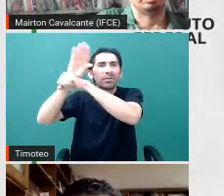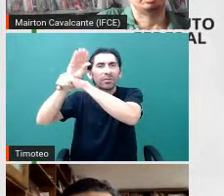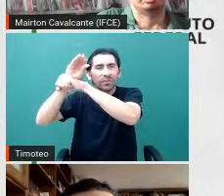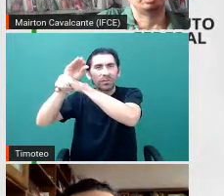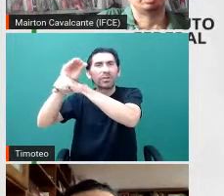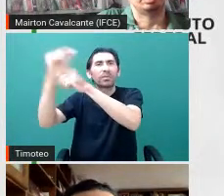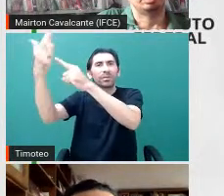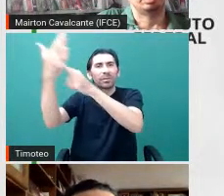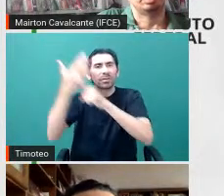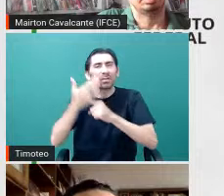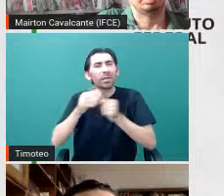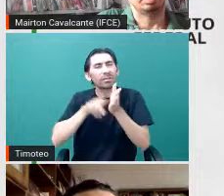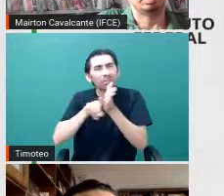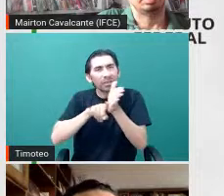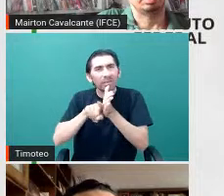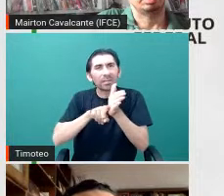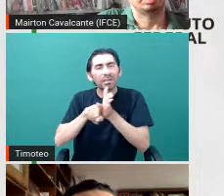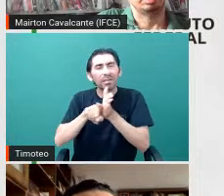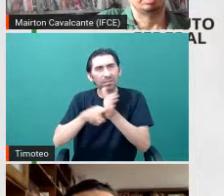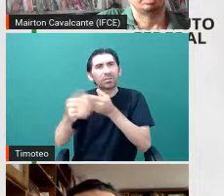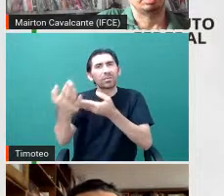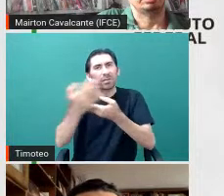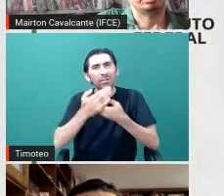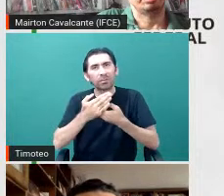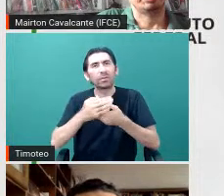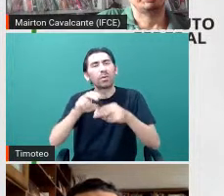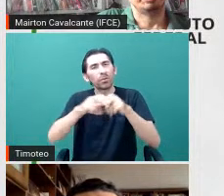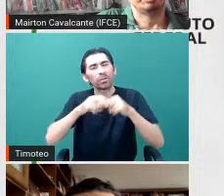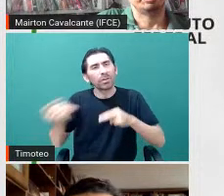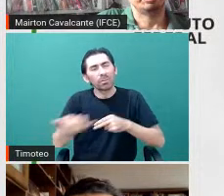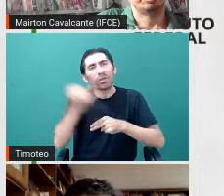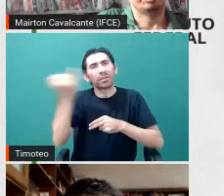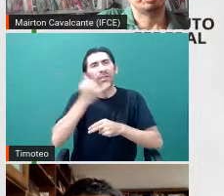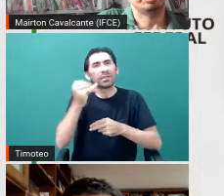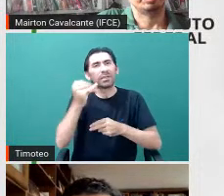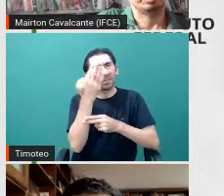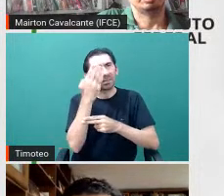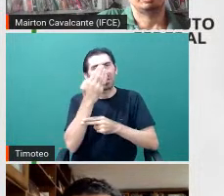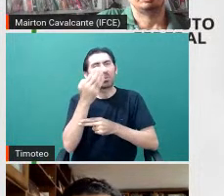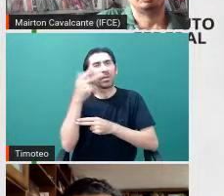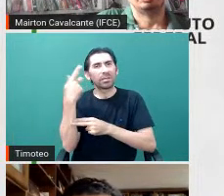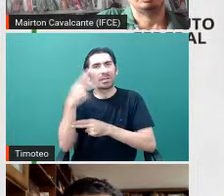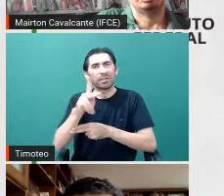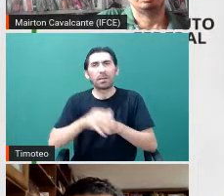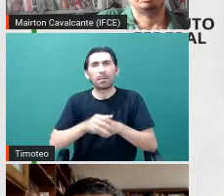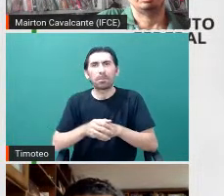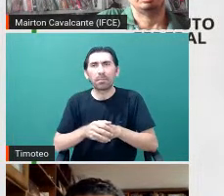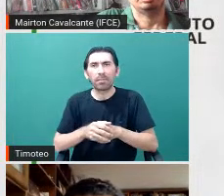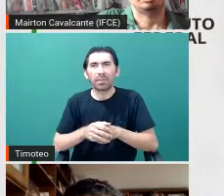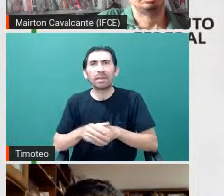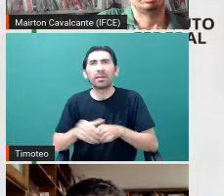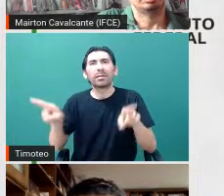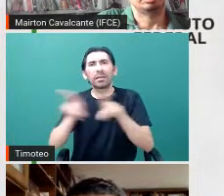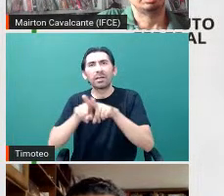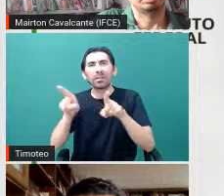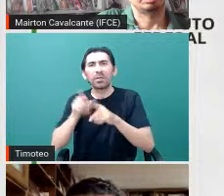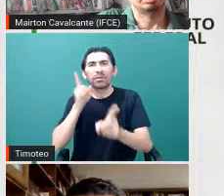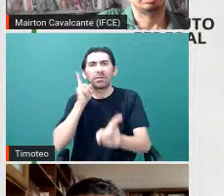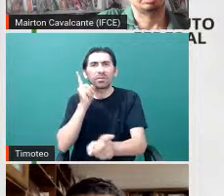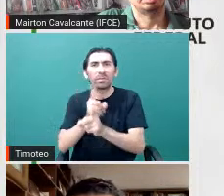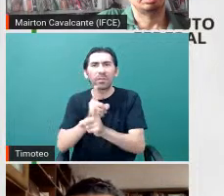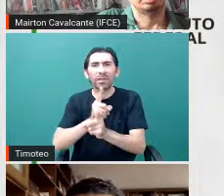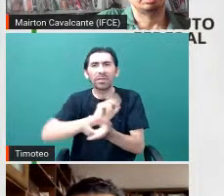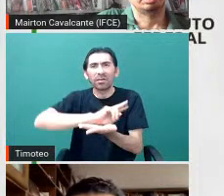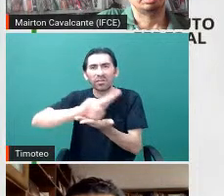para estudar esse tipo de estrela. Eu também descobri um monte de estrelas magnéticas, 700